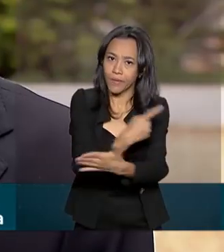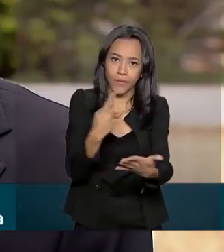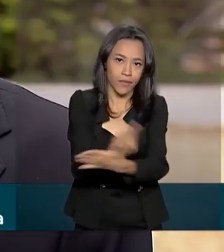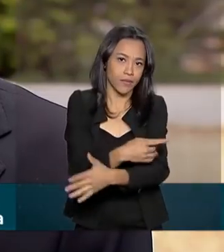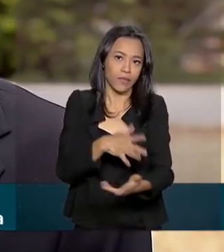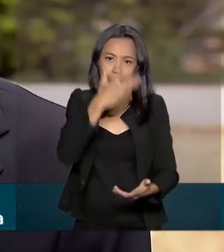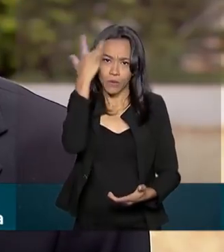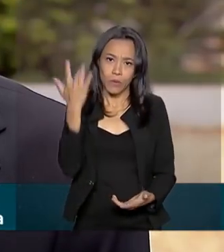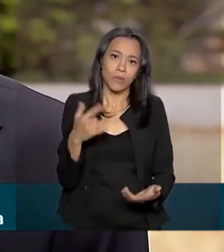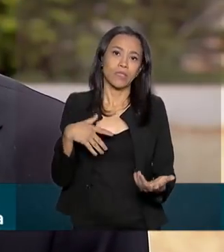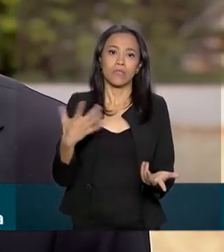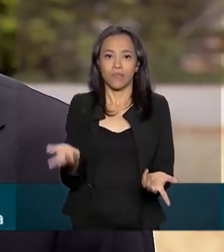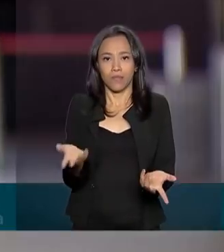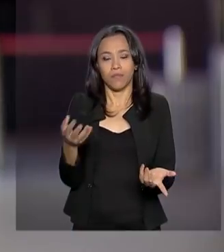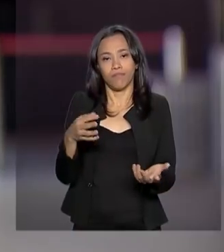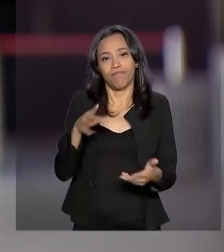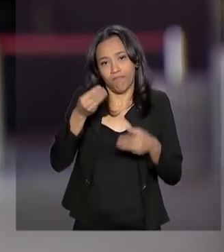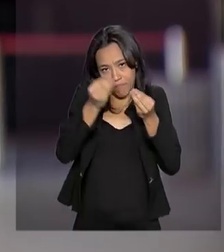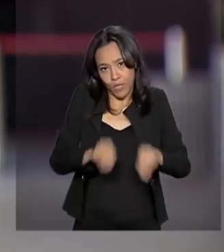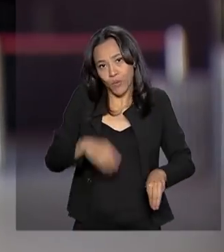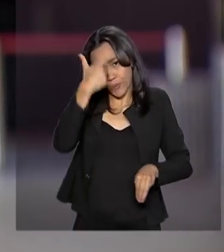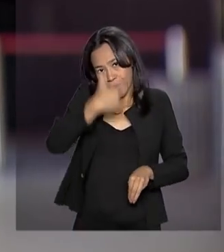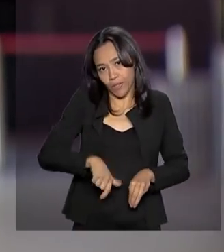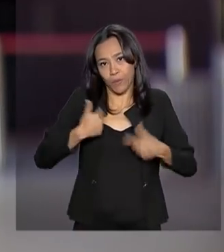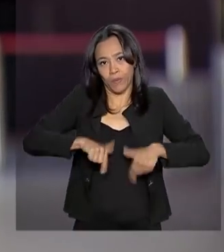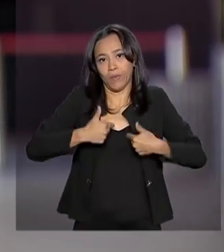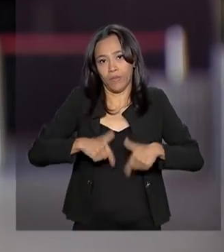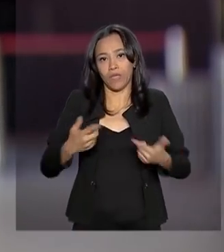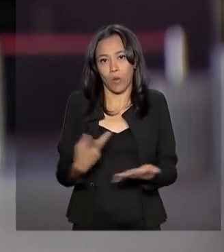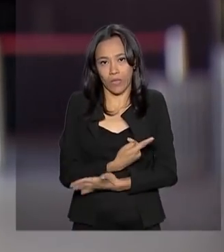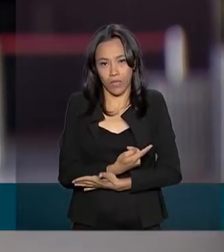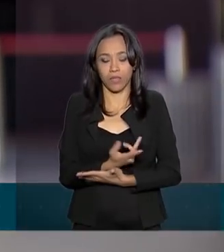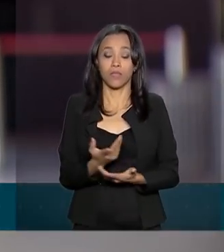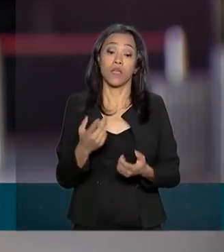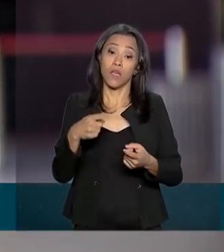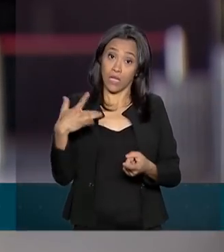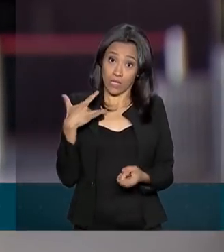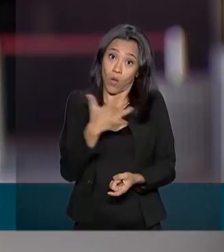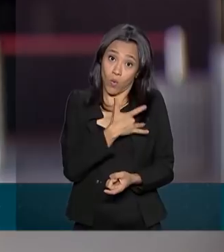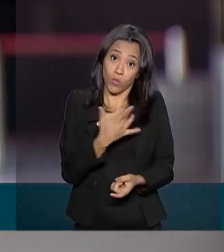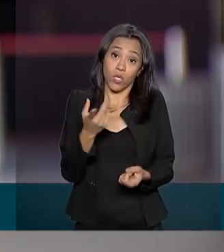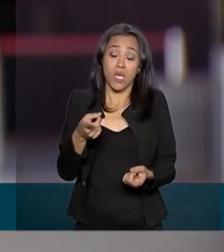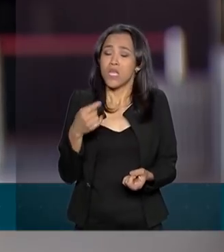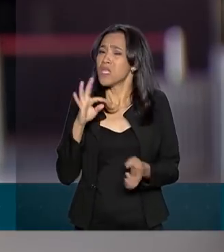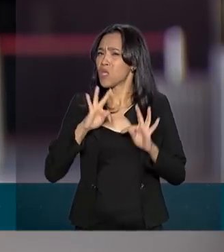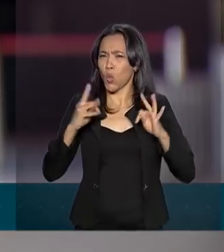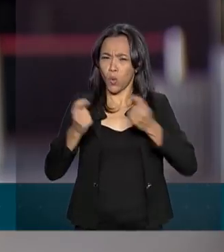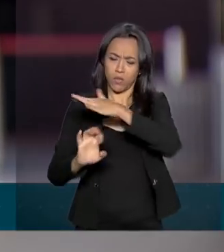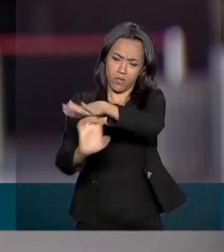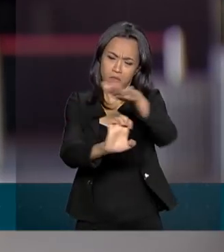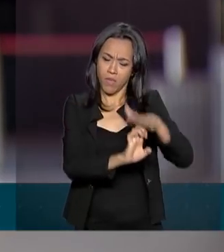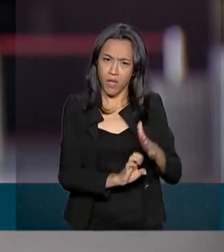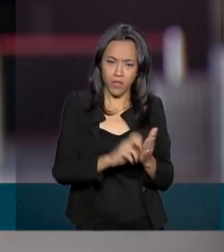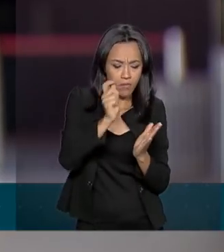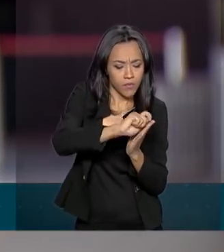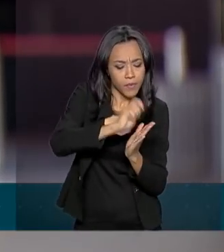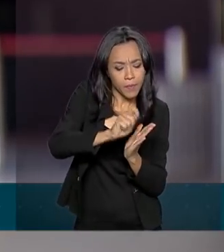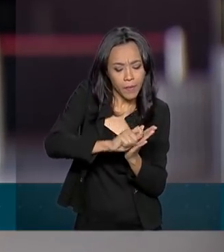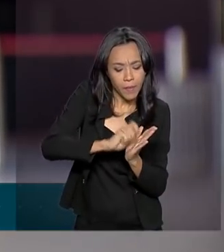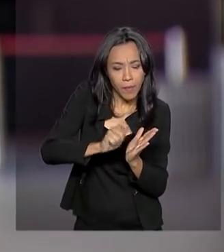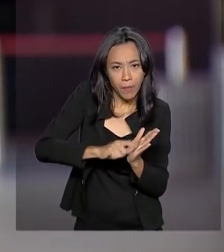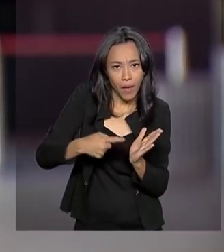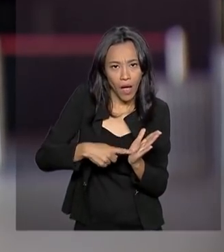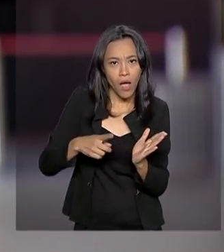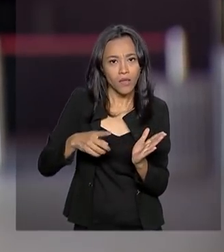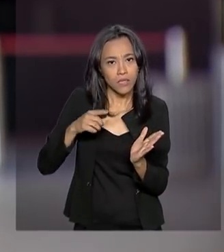são perdas para todos, né? E esses números podem ser ainda maiores, porque nem todo empregador preenche a guia de comunicação de